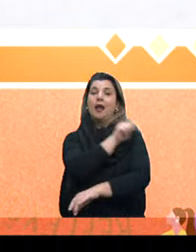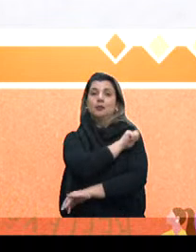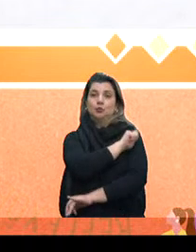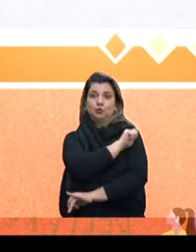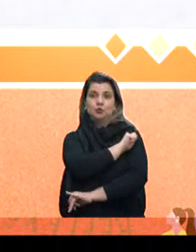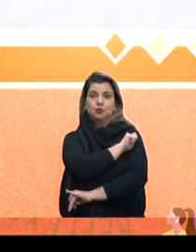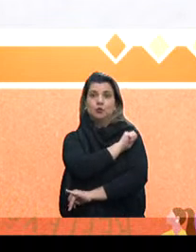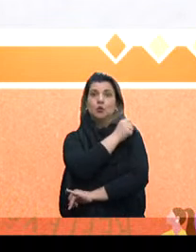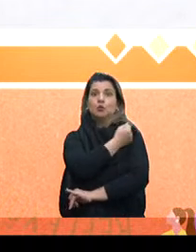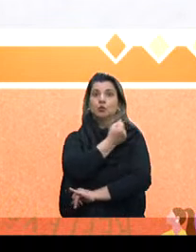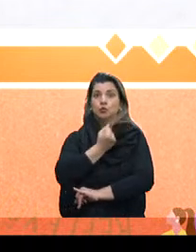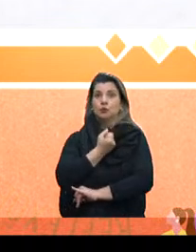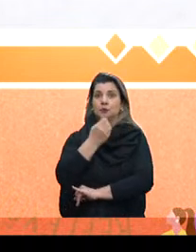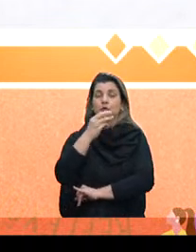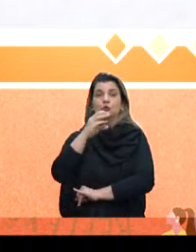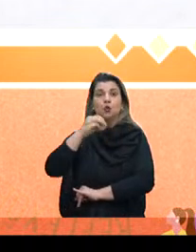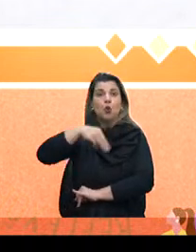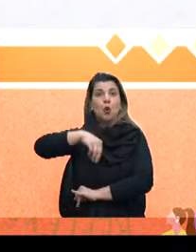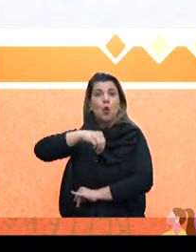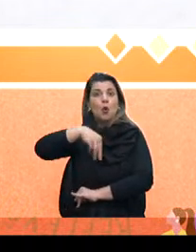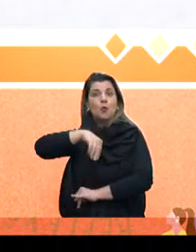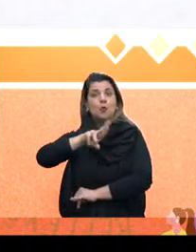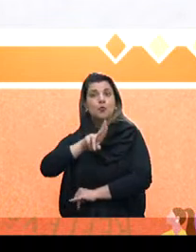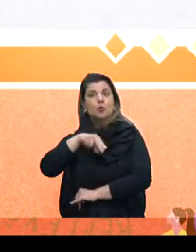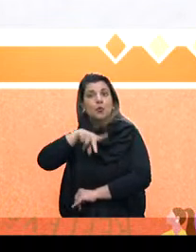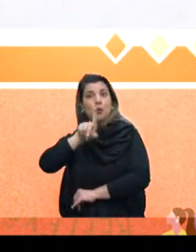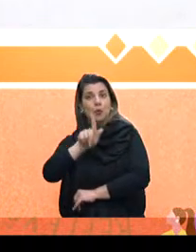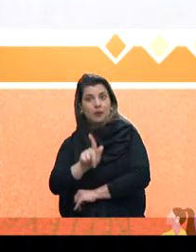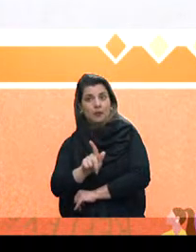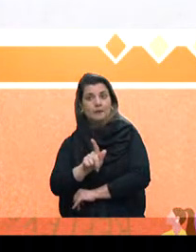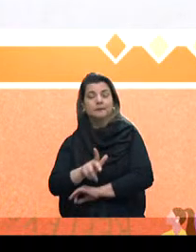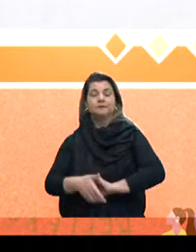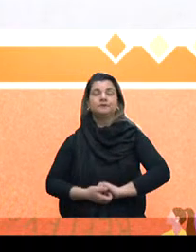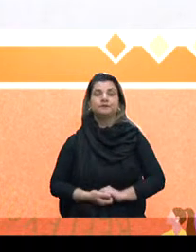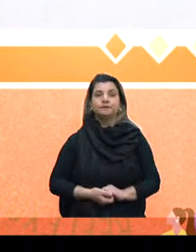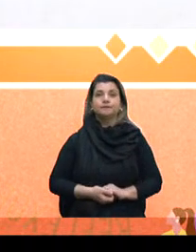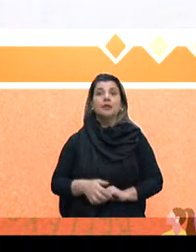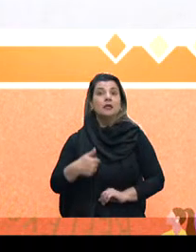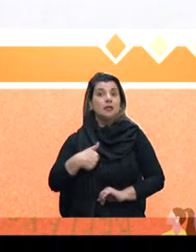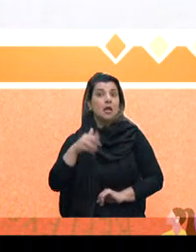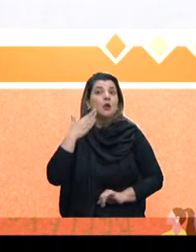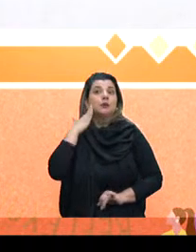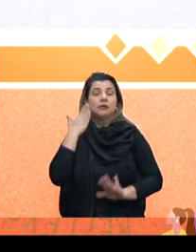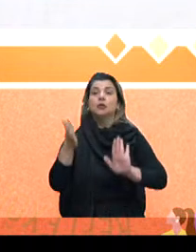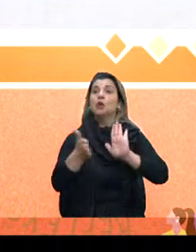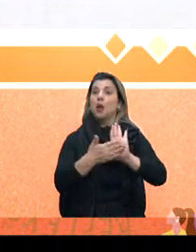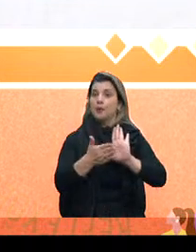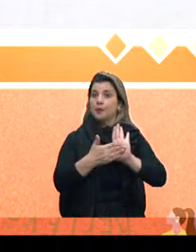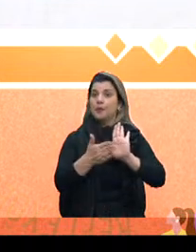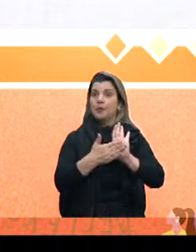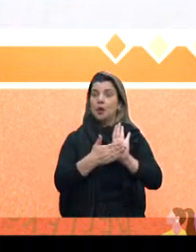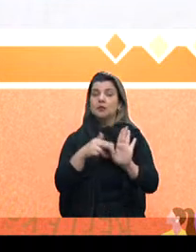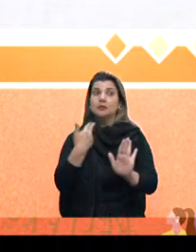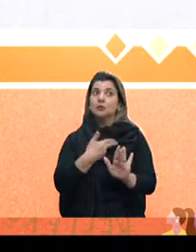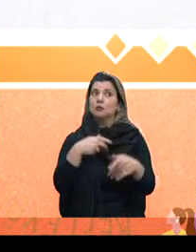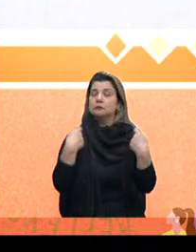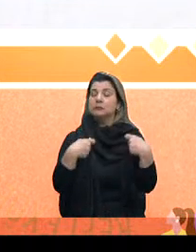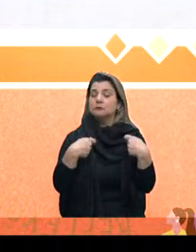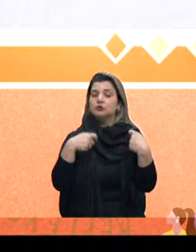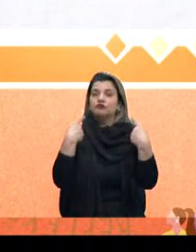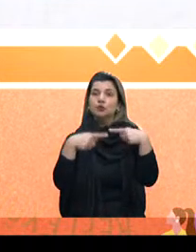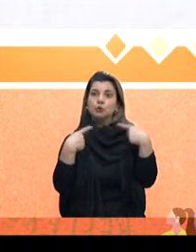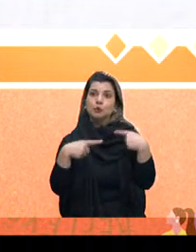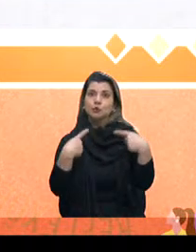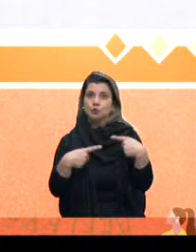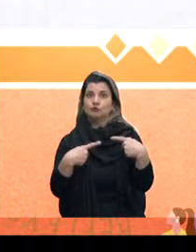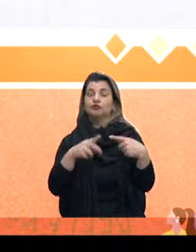de quem entende do assunto. Então, eu entendo que é uma proposta que nós temos que discutir. Já tivemos uma